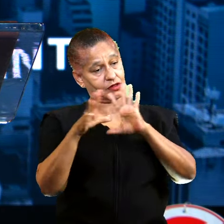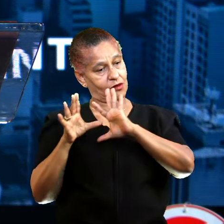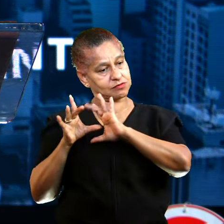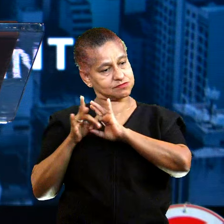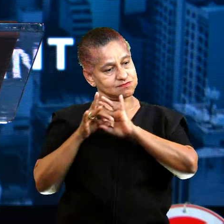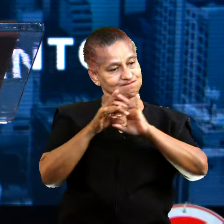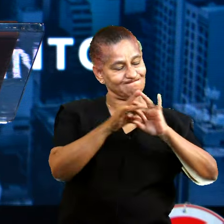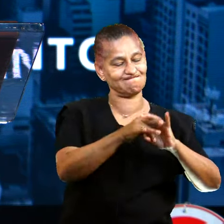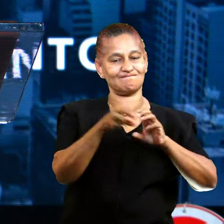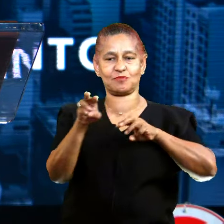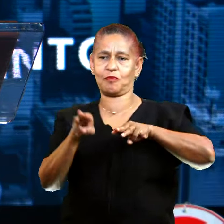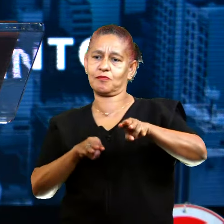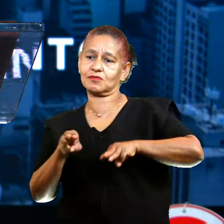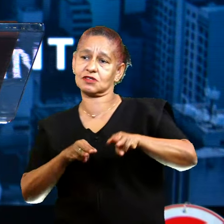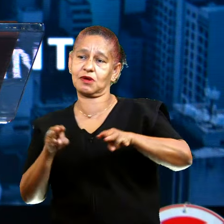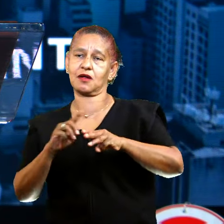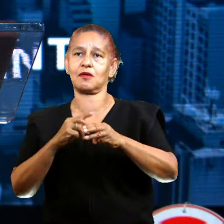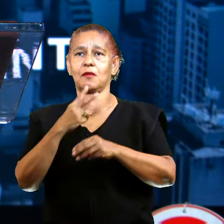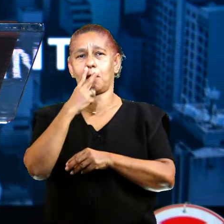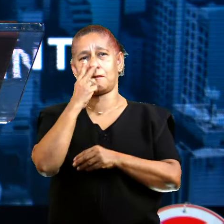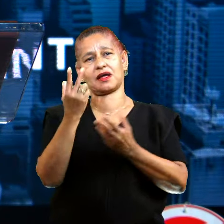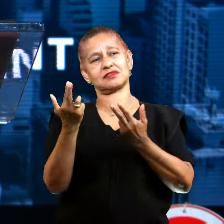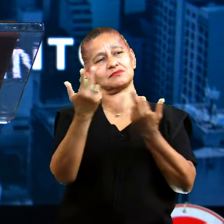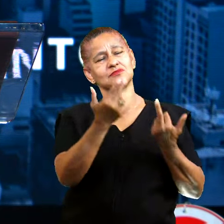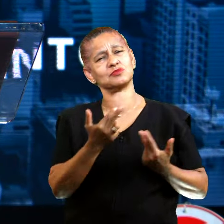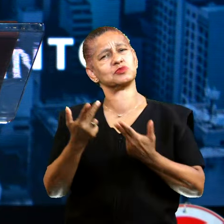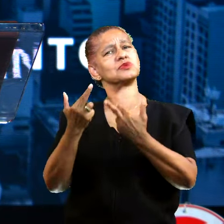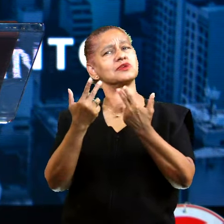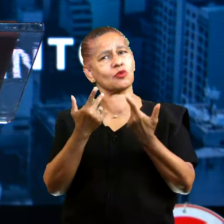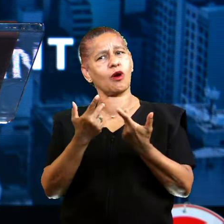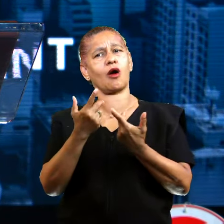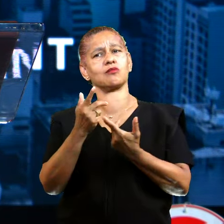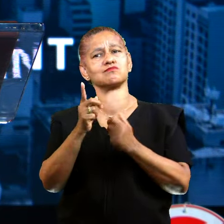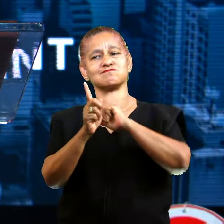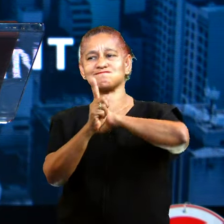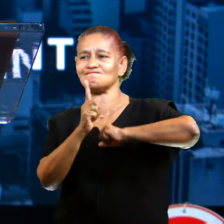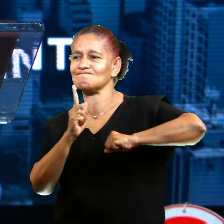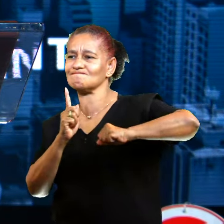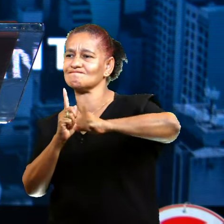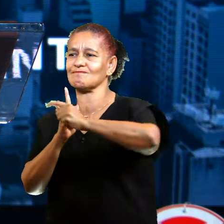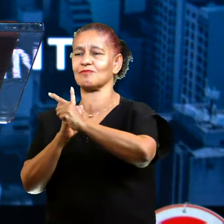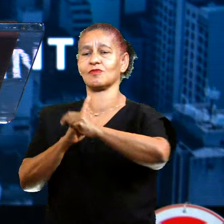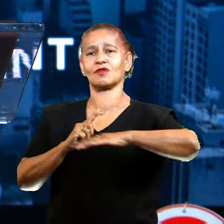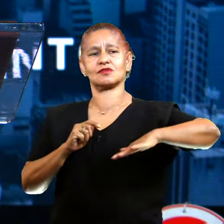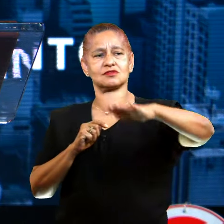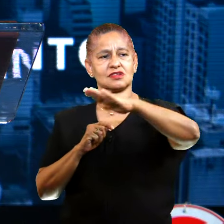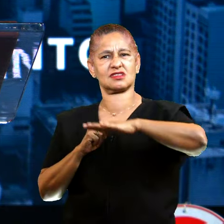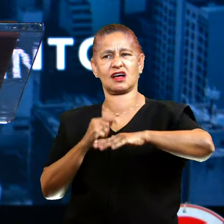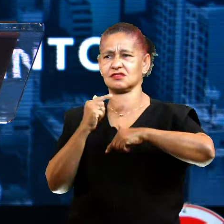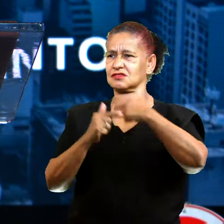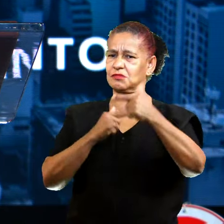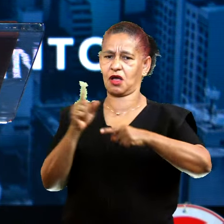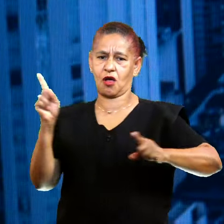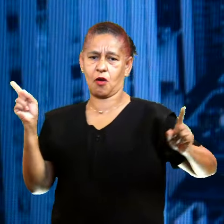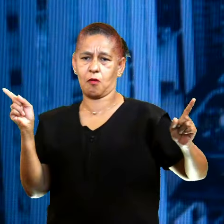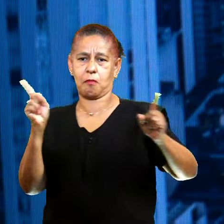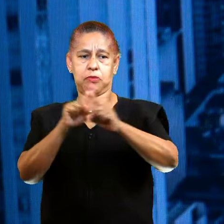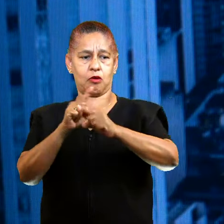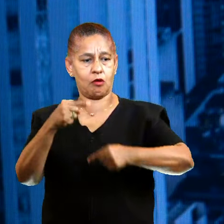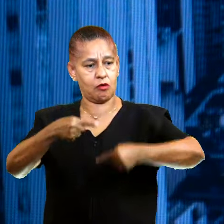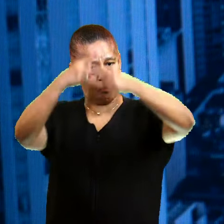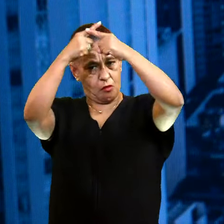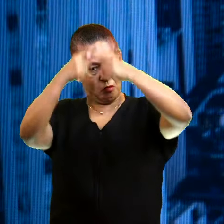parece que a nossa sociedade de hoje, ou parte dela, ela trabalha contra a igreja de Jesus.